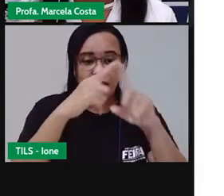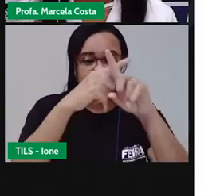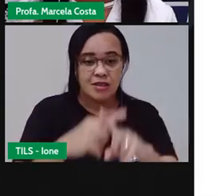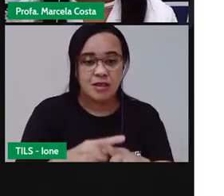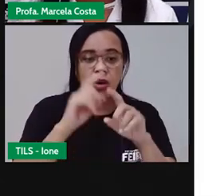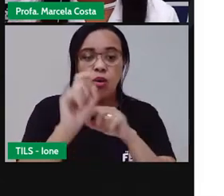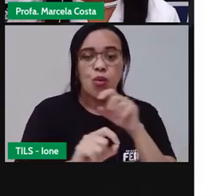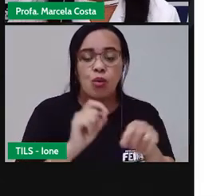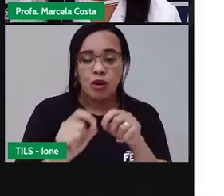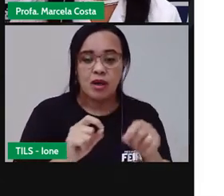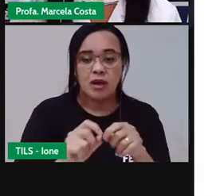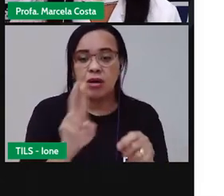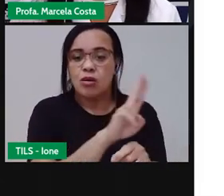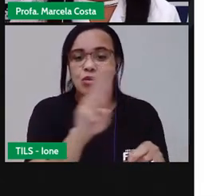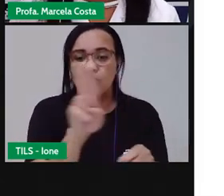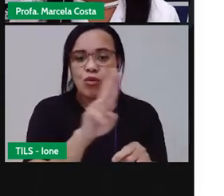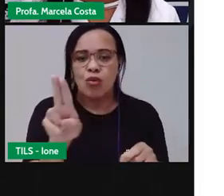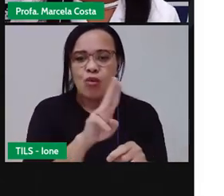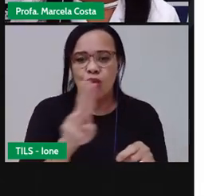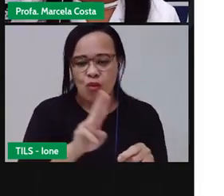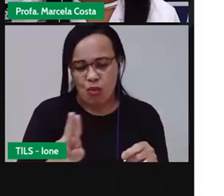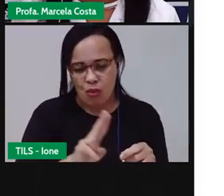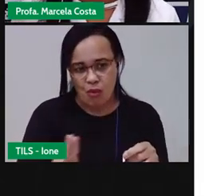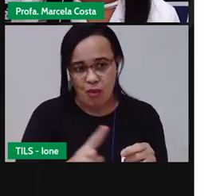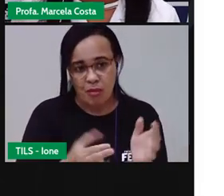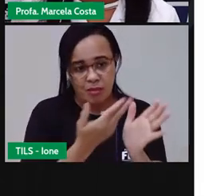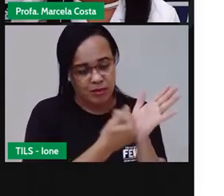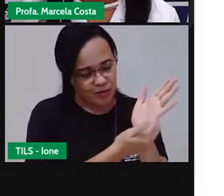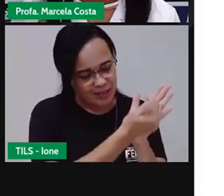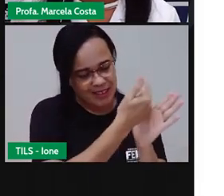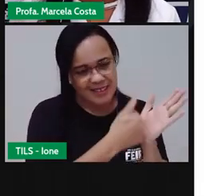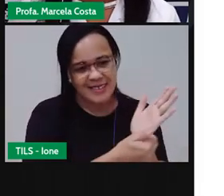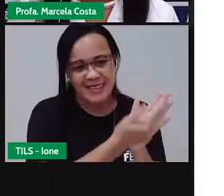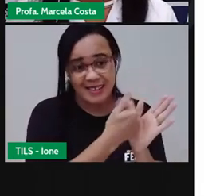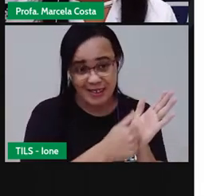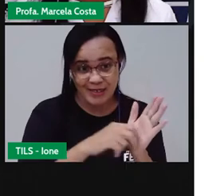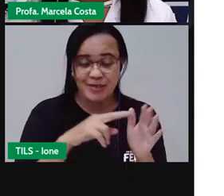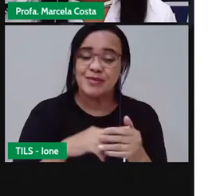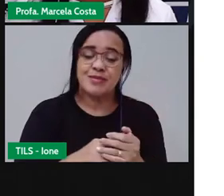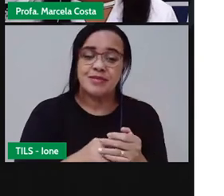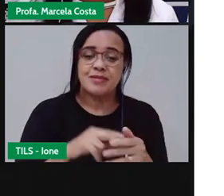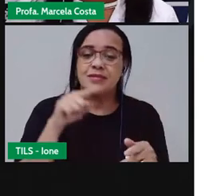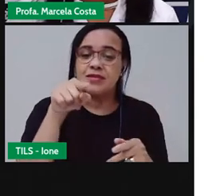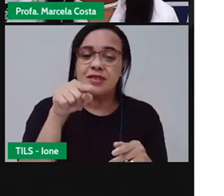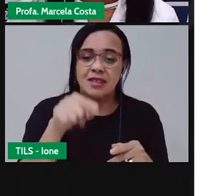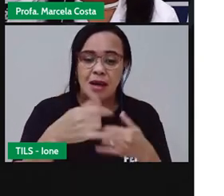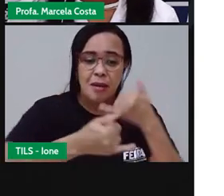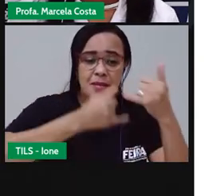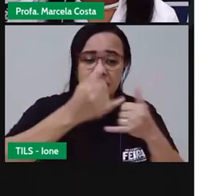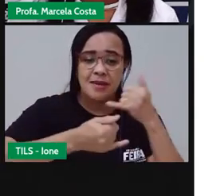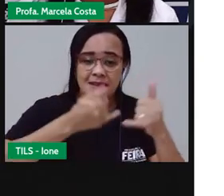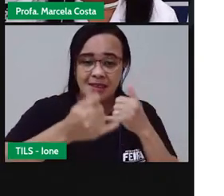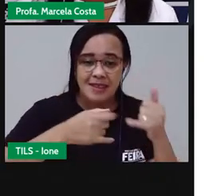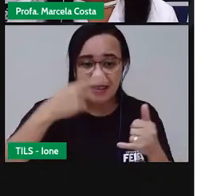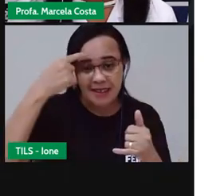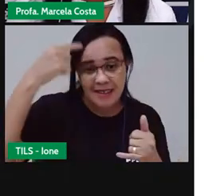escreva o nome dos símbolos usados na brincadeira. Lembra que símbolos foram?